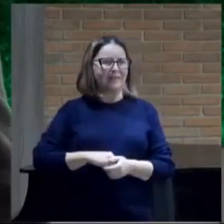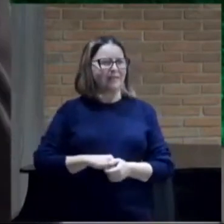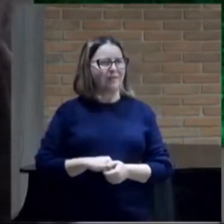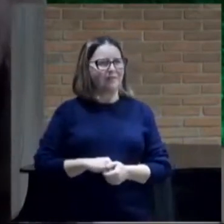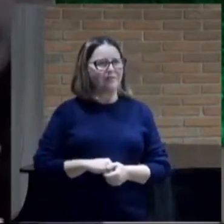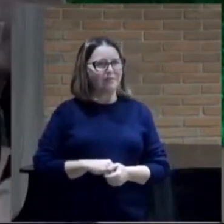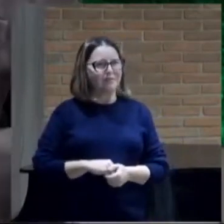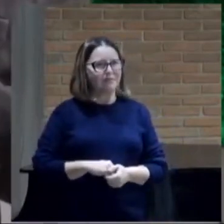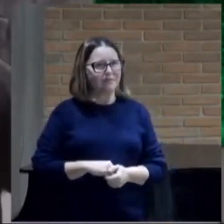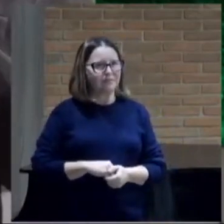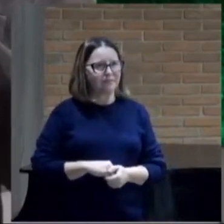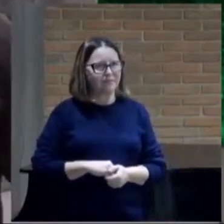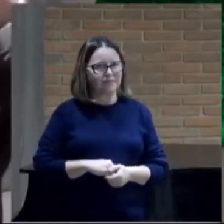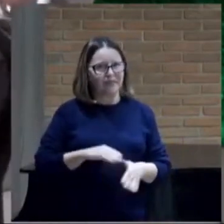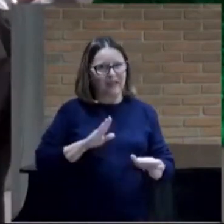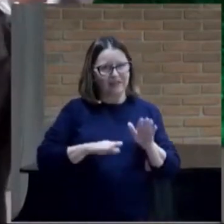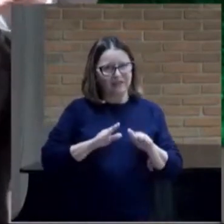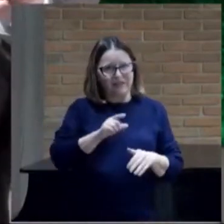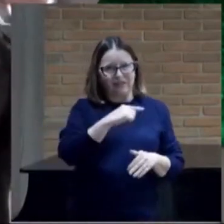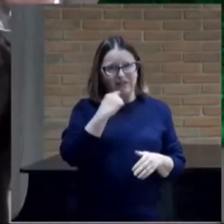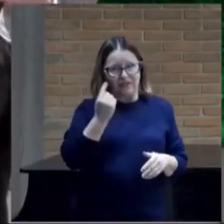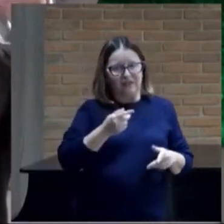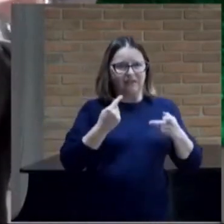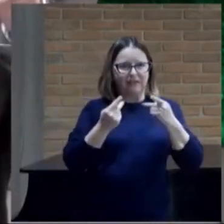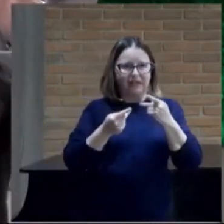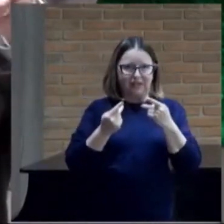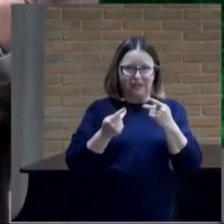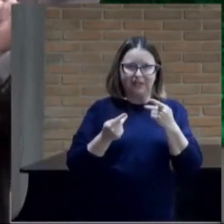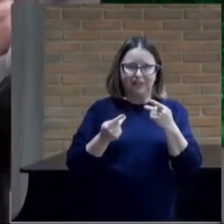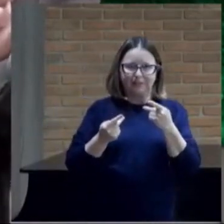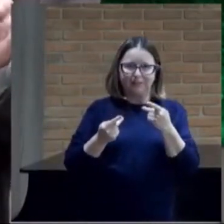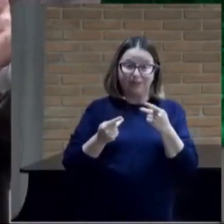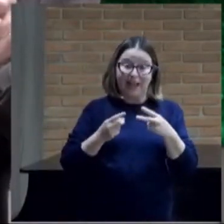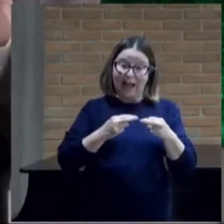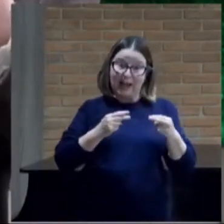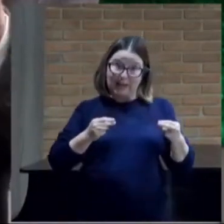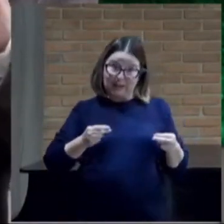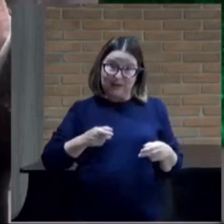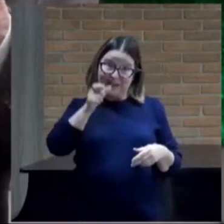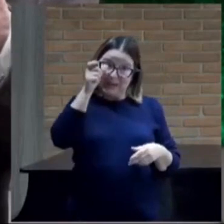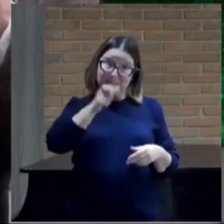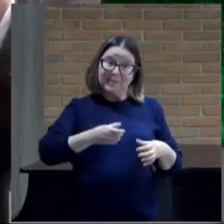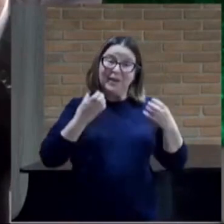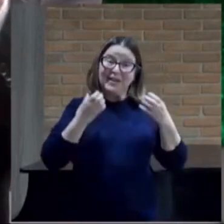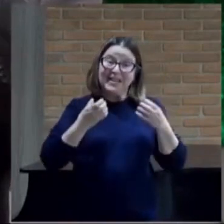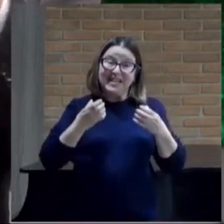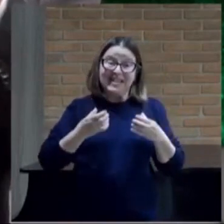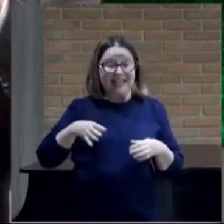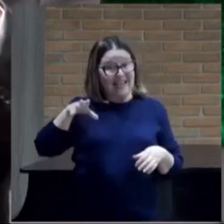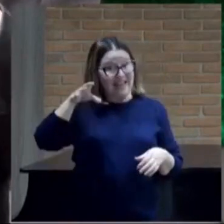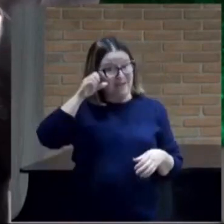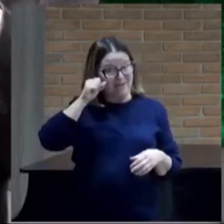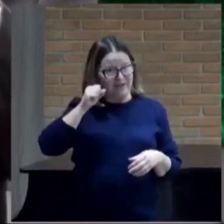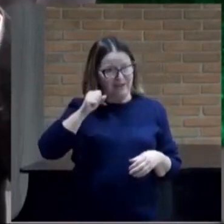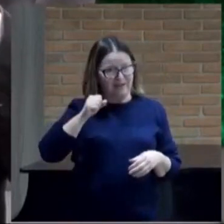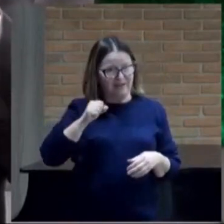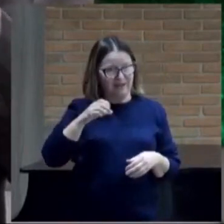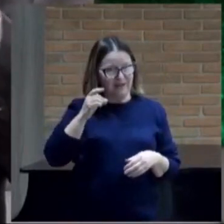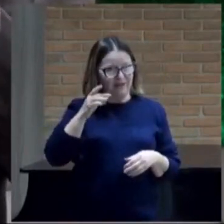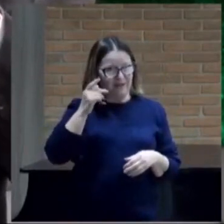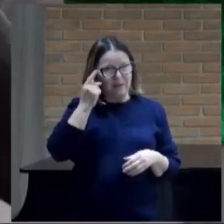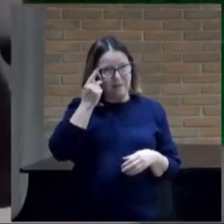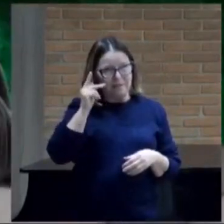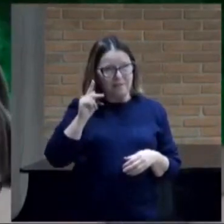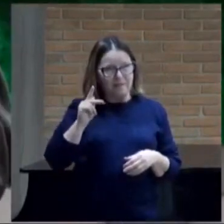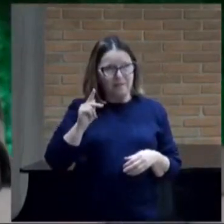Que as vezes a gente fala para o sujeito o que ele quer ouvir de uma maneira para despertar a cabeça dele.